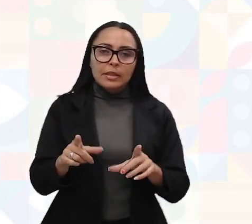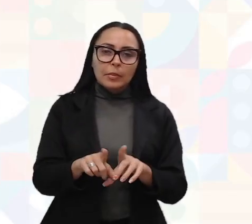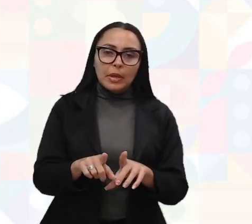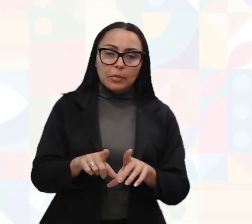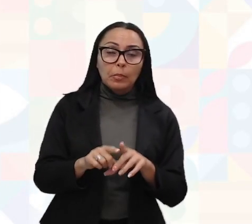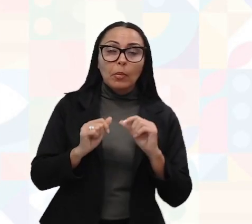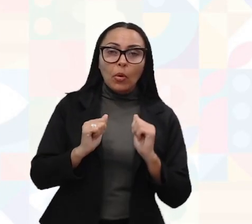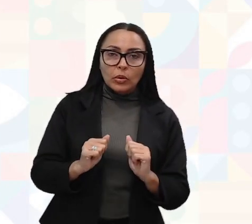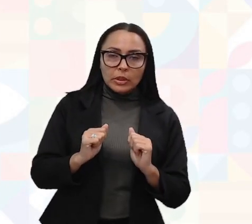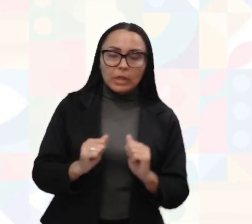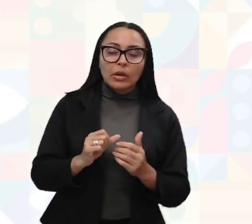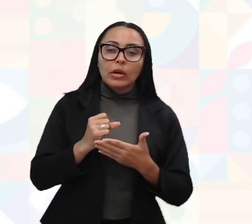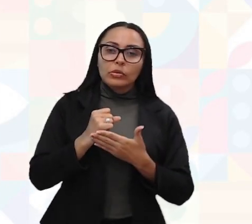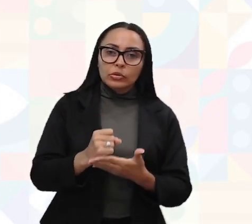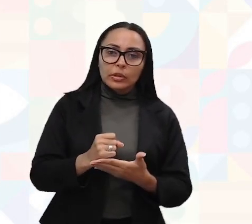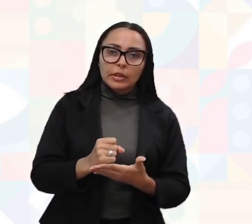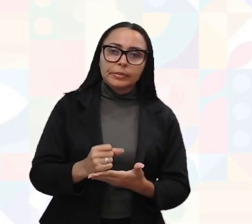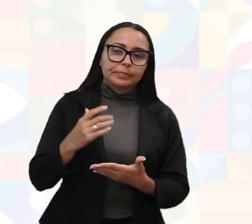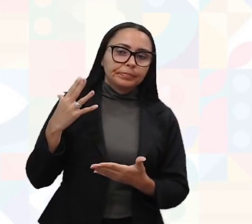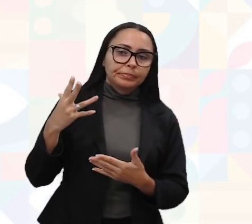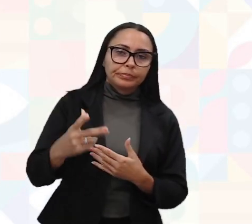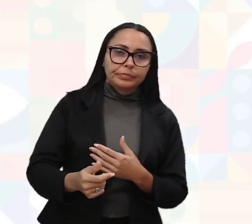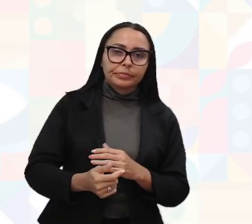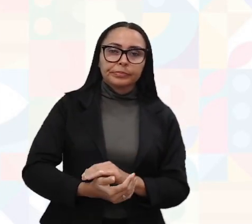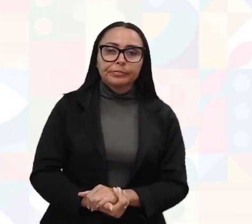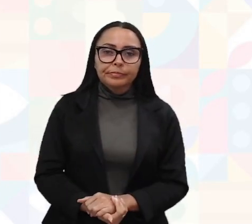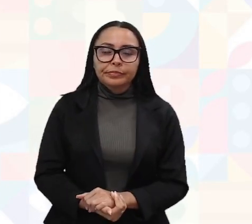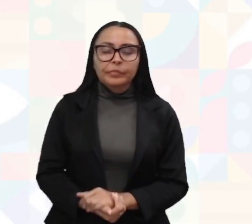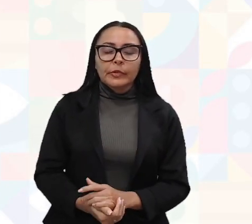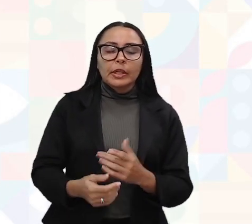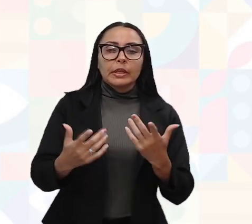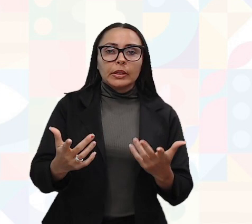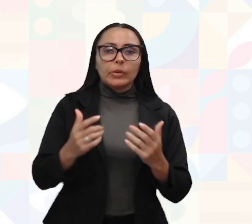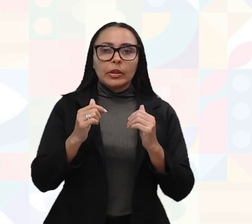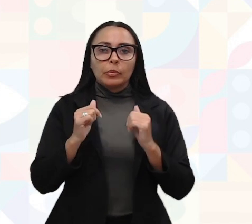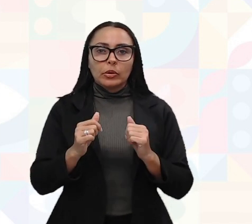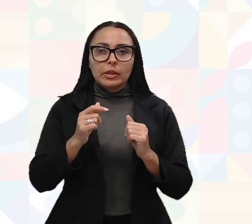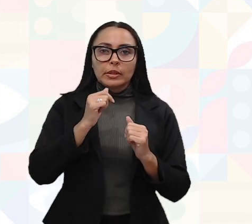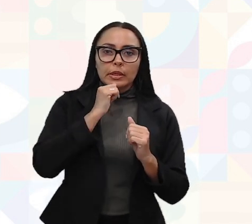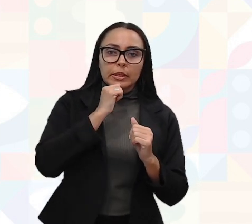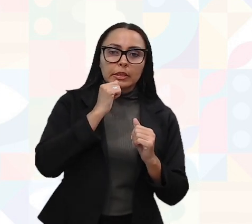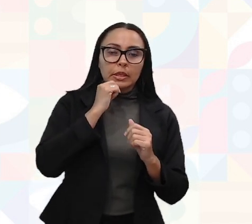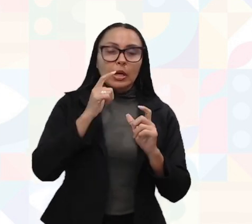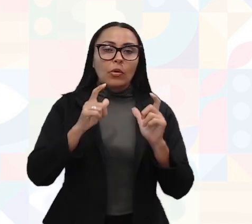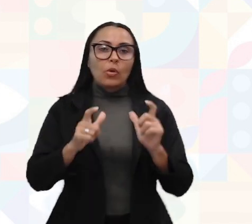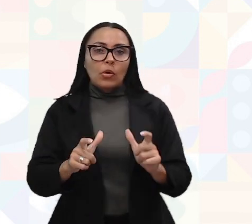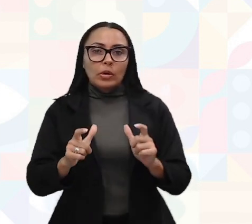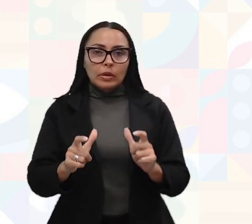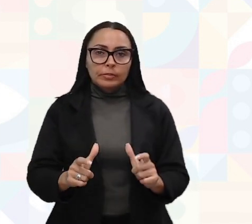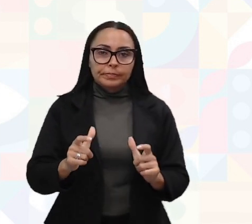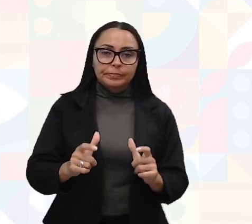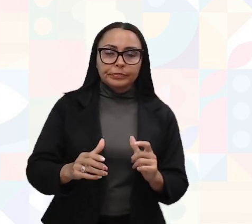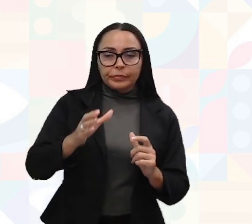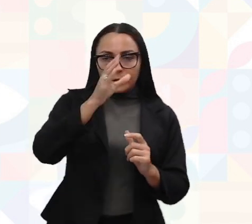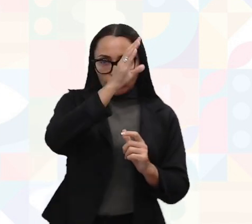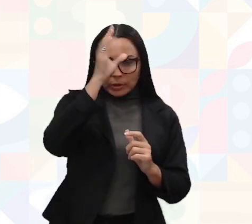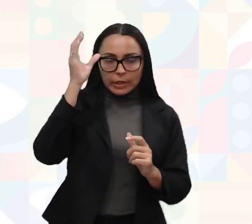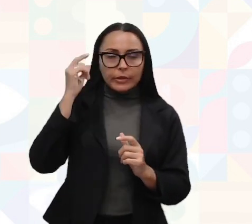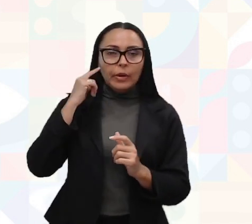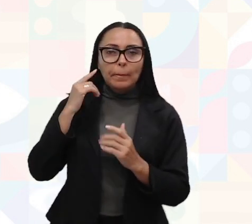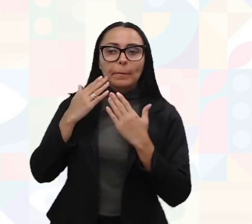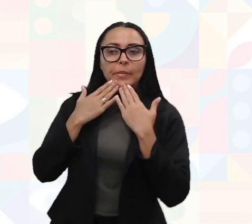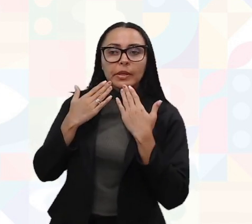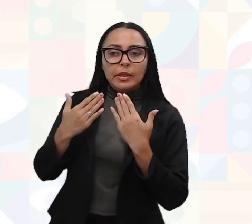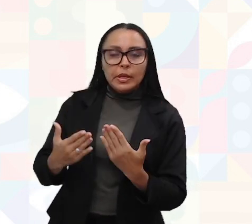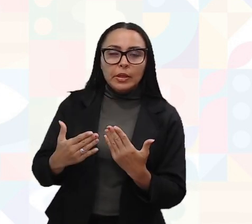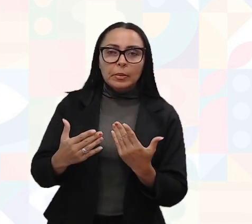vai poder estar ajudando tudo nisso. Então esse design, ele vai poder estar indo até o local que esse cliente vai estar aí pedindo para